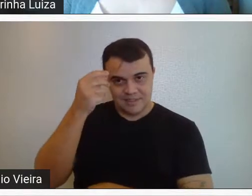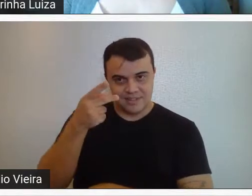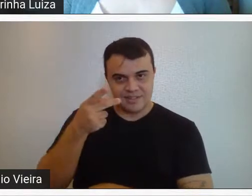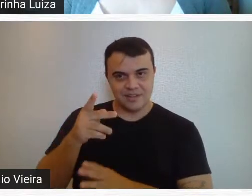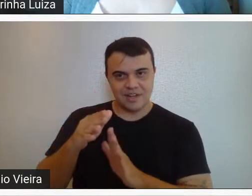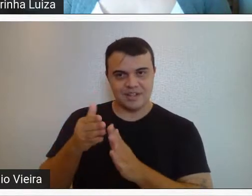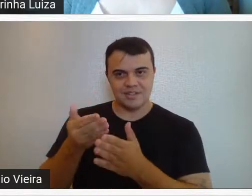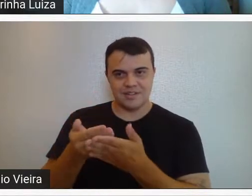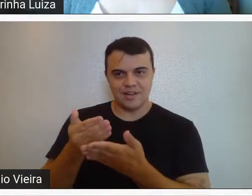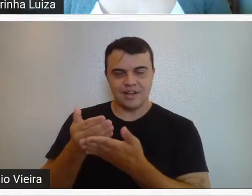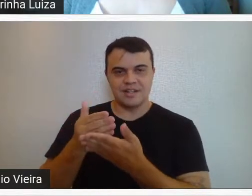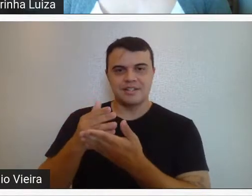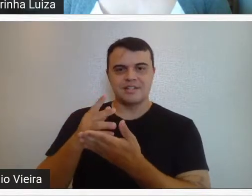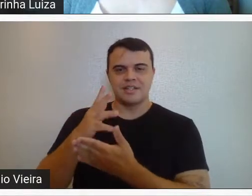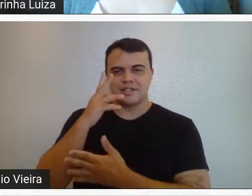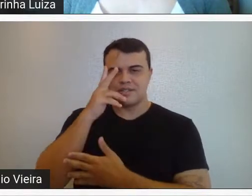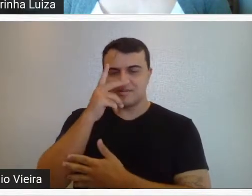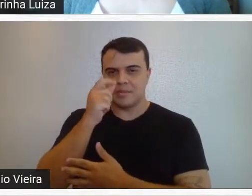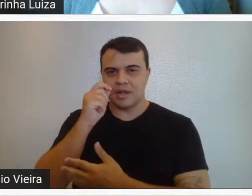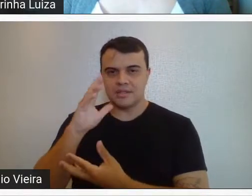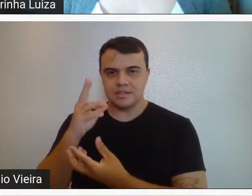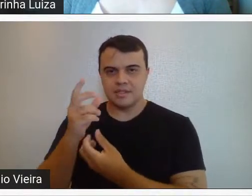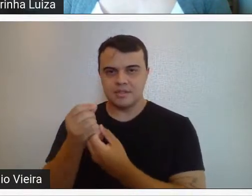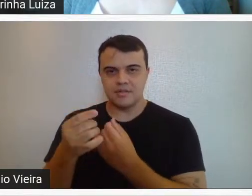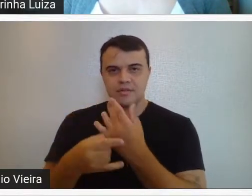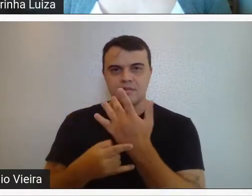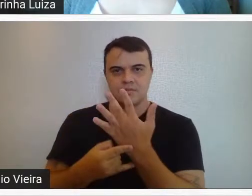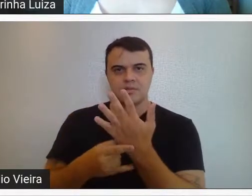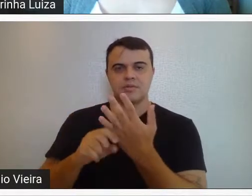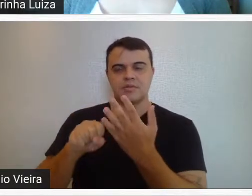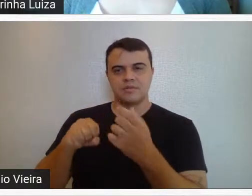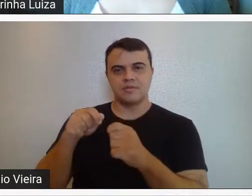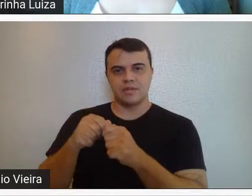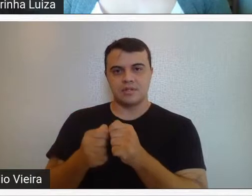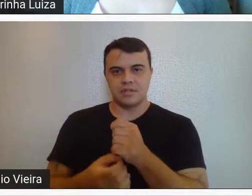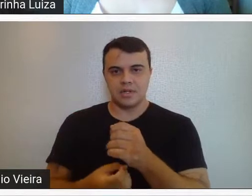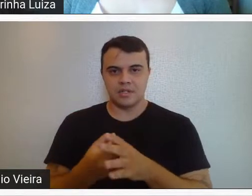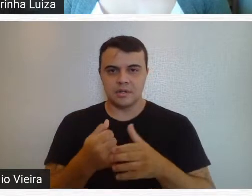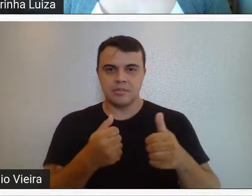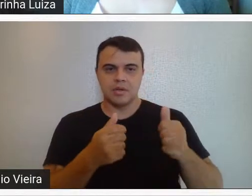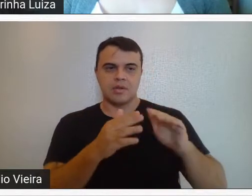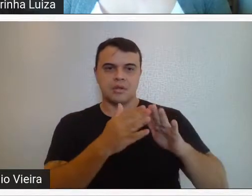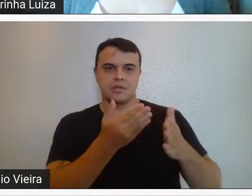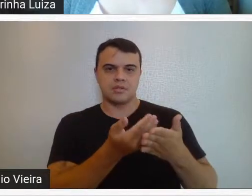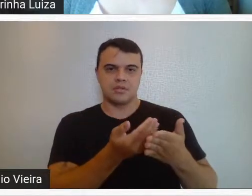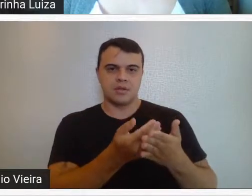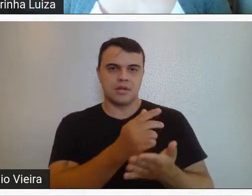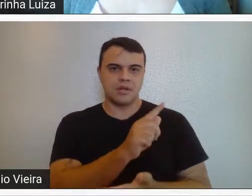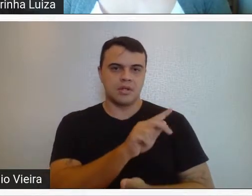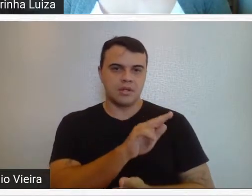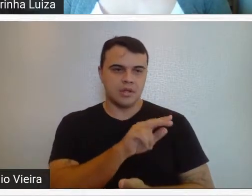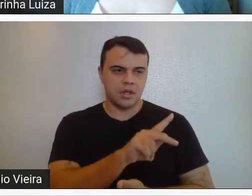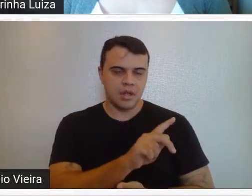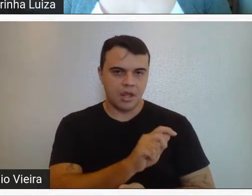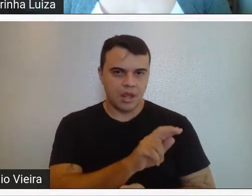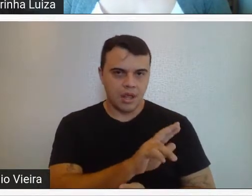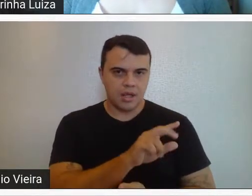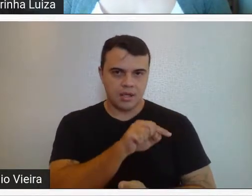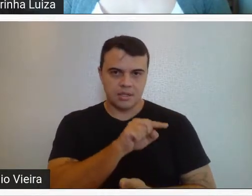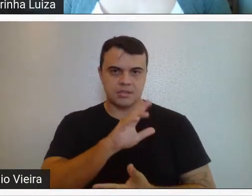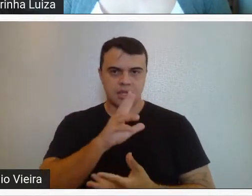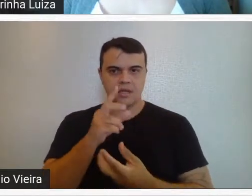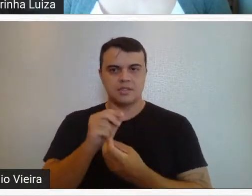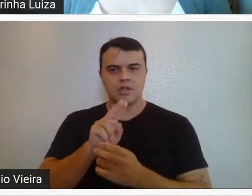Escola de Belas Artes, e realmente a Escola de Belas Artes foi oriunda dessa primeira escola guinhar, foram esses artistas que ele